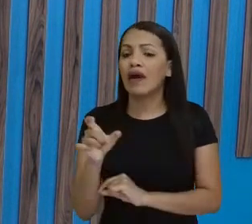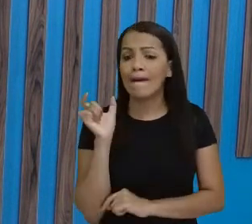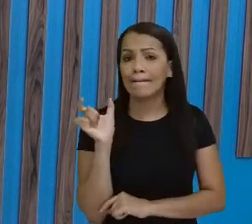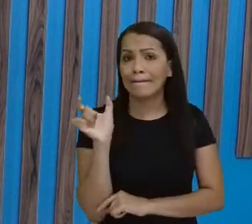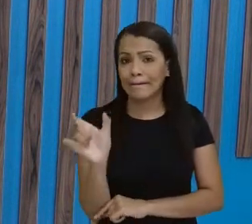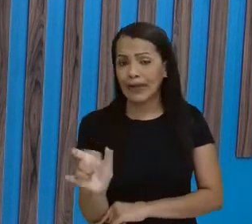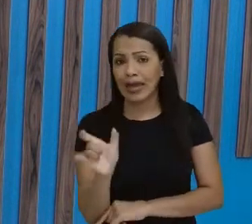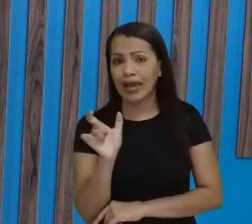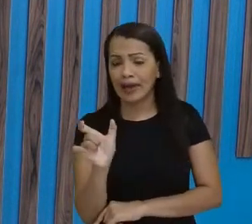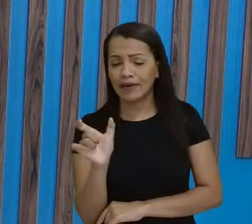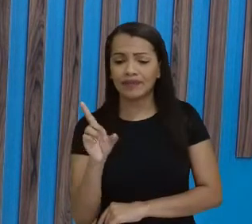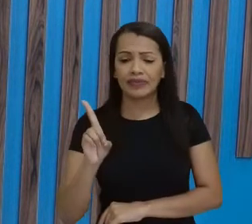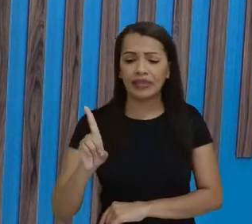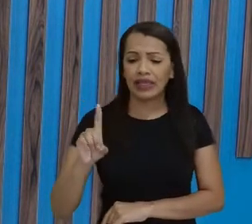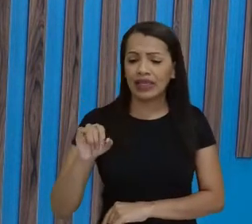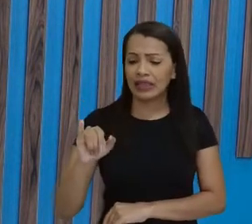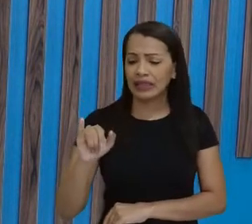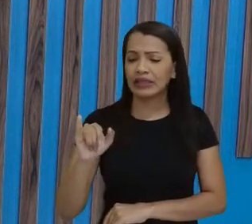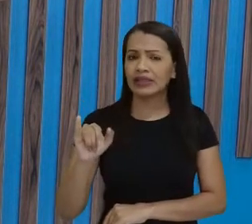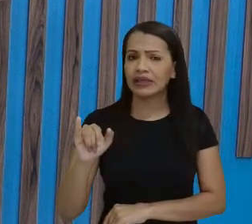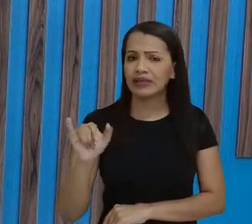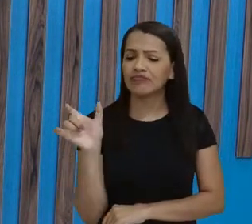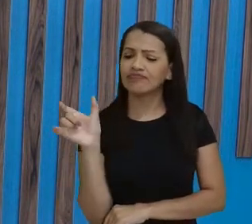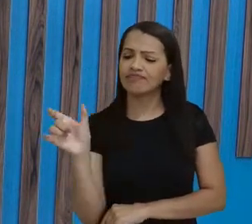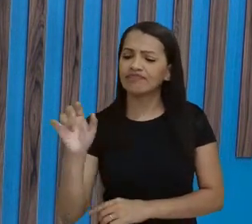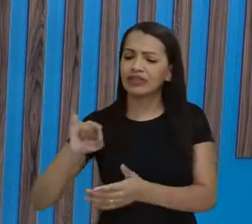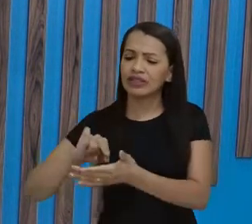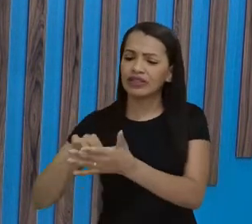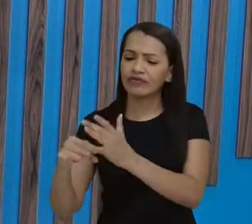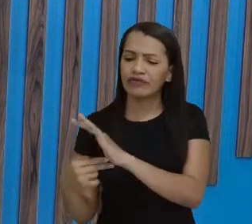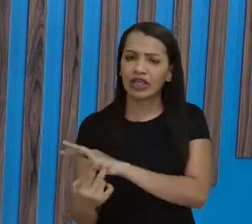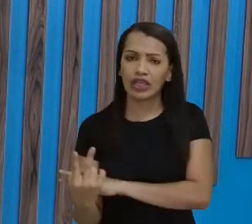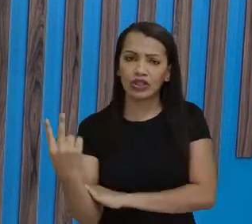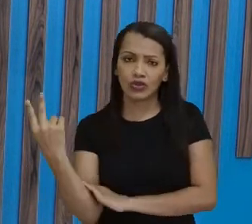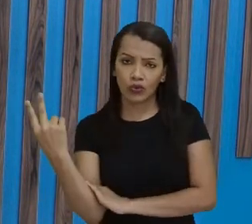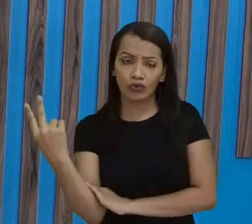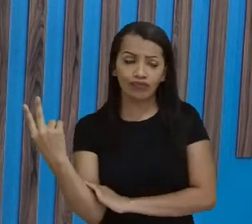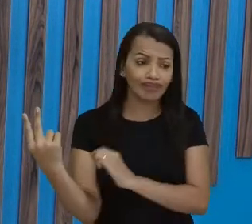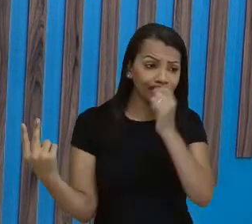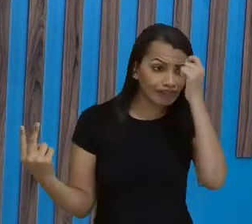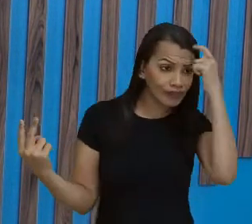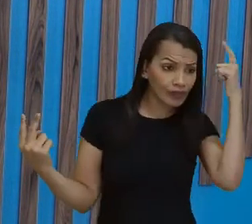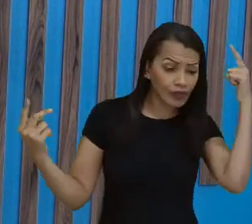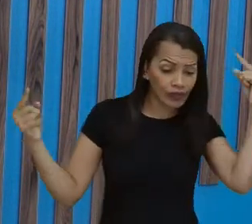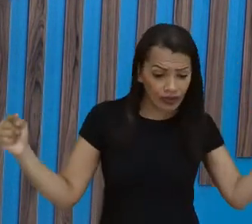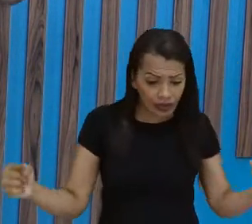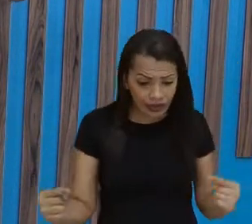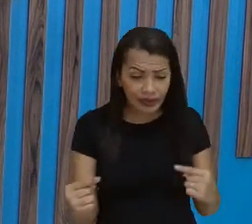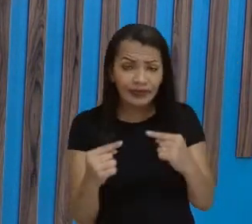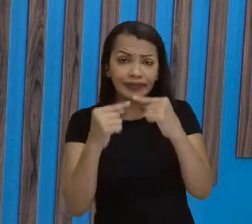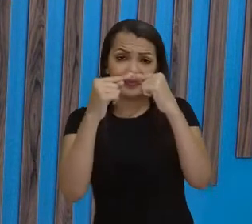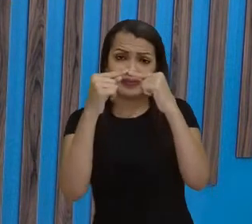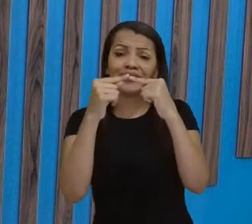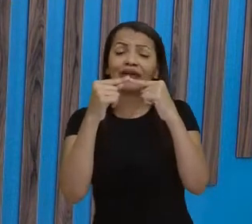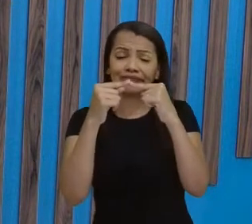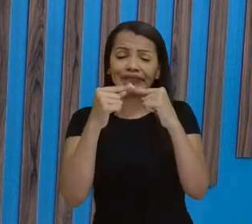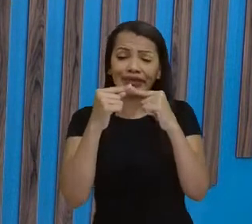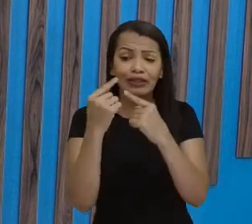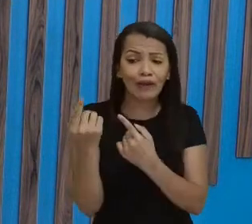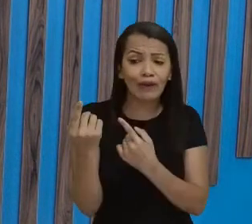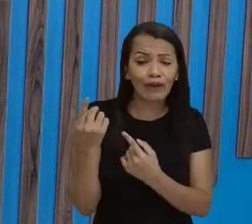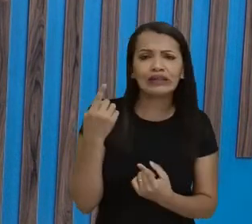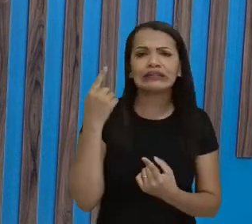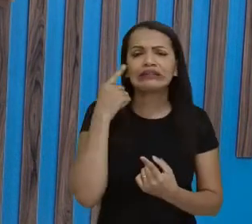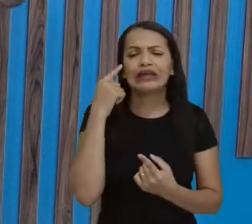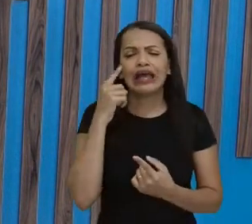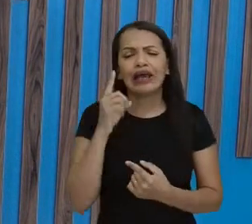expressão de seria dois, né, Então, duas ideias que se chocam, no bom sentido do termo, ali, chocam, tem um